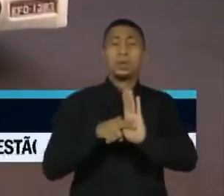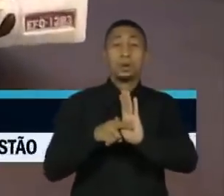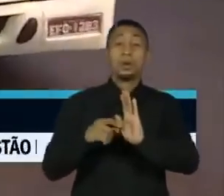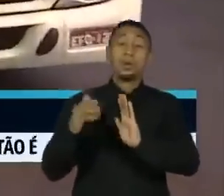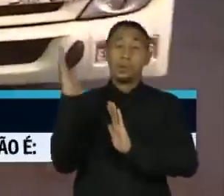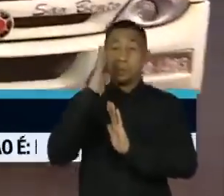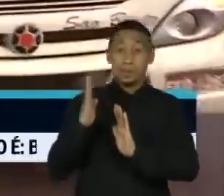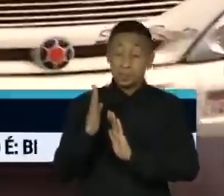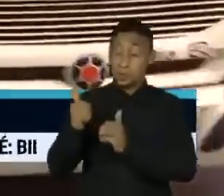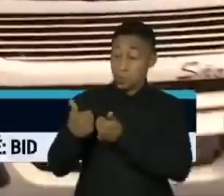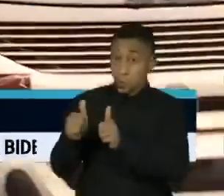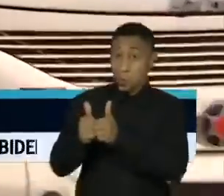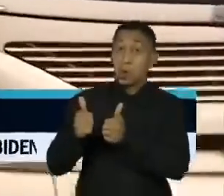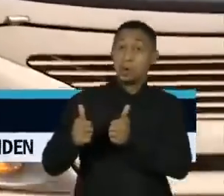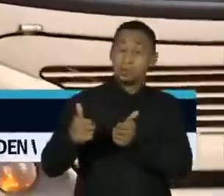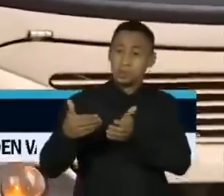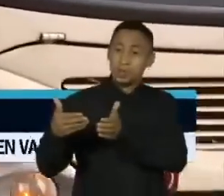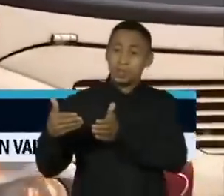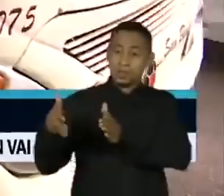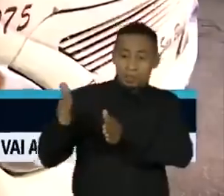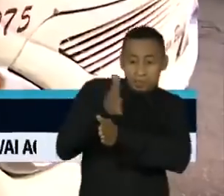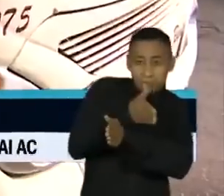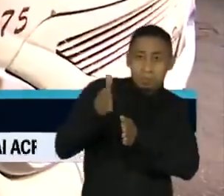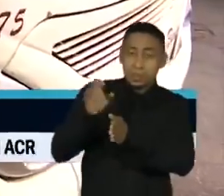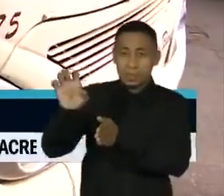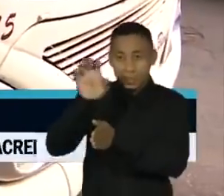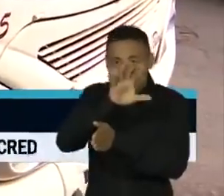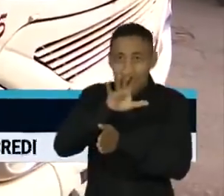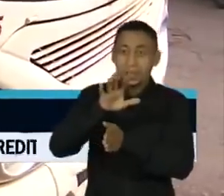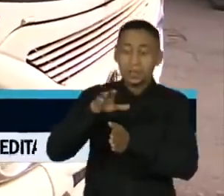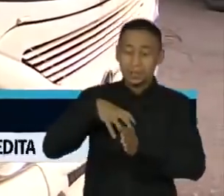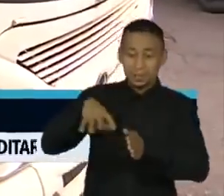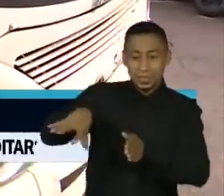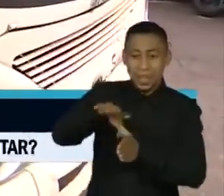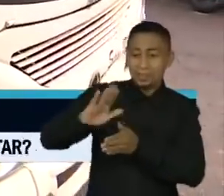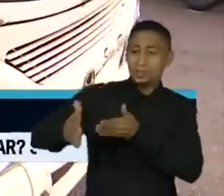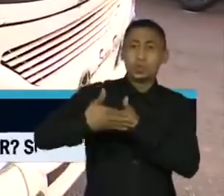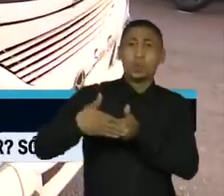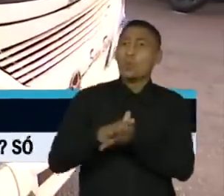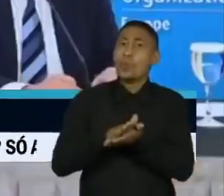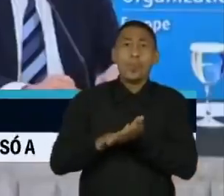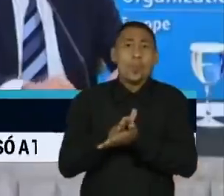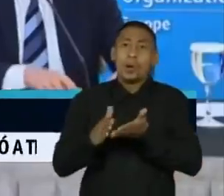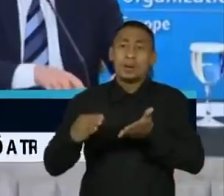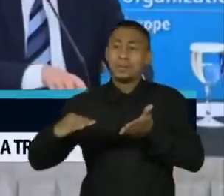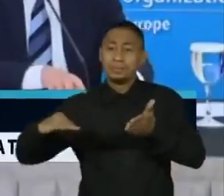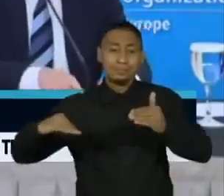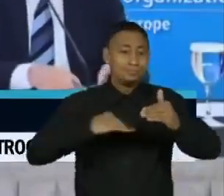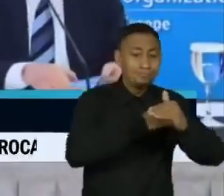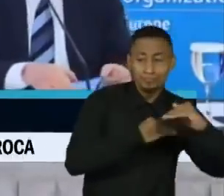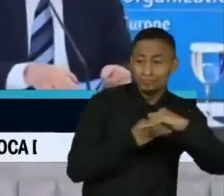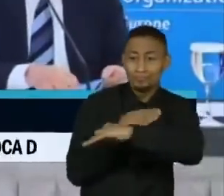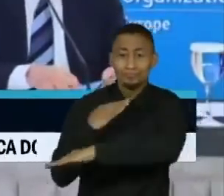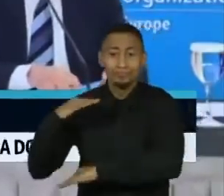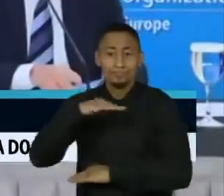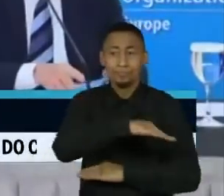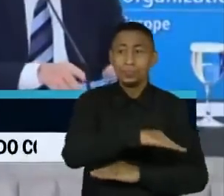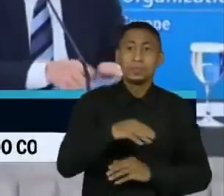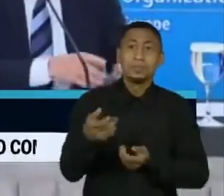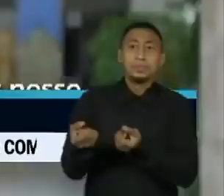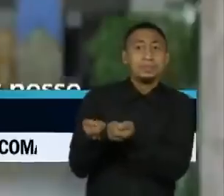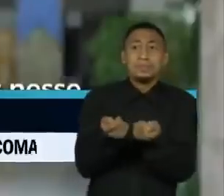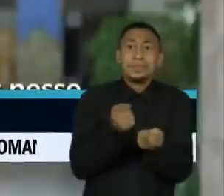serviços de transporte entre cidades e estados, o que facilitou a circulação do vírus. Durante a eleição da nova